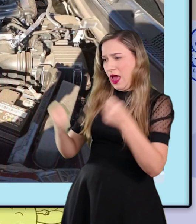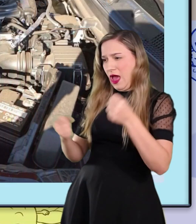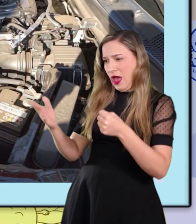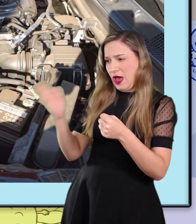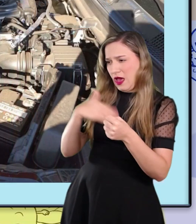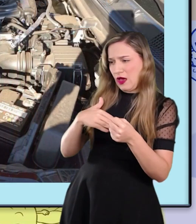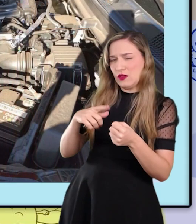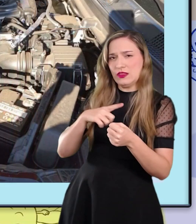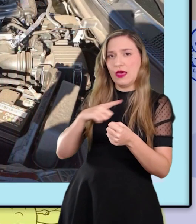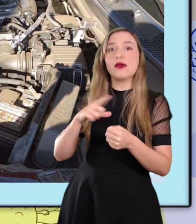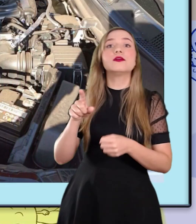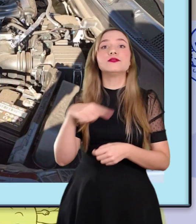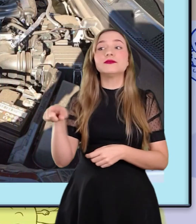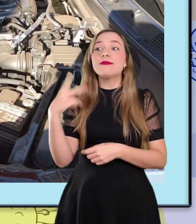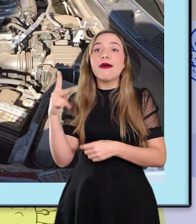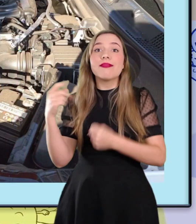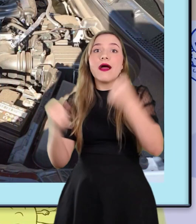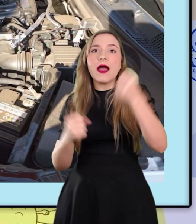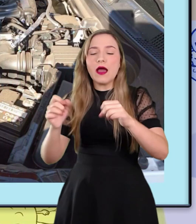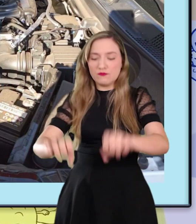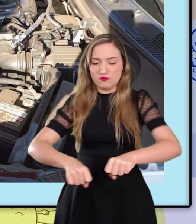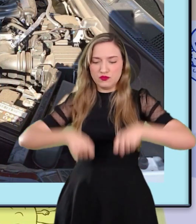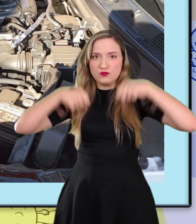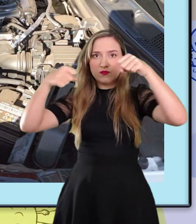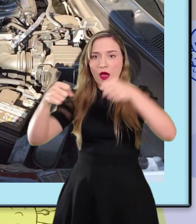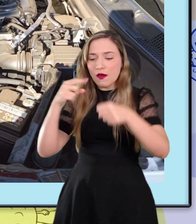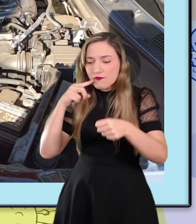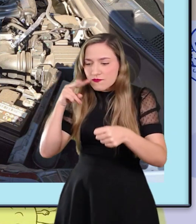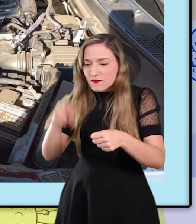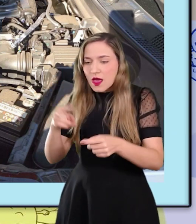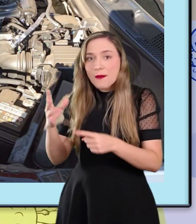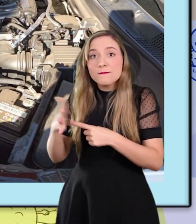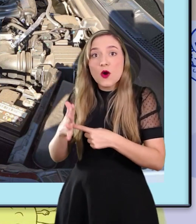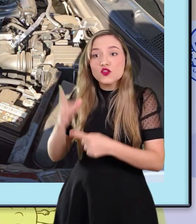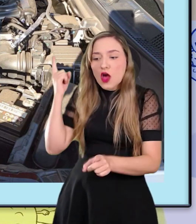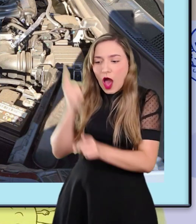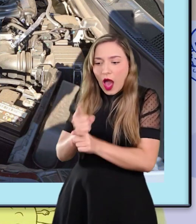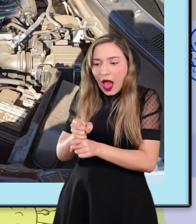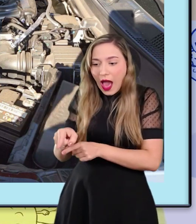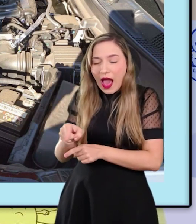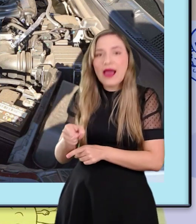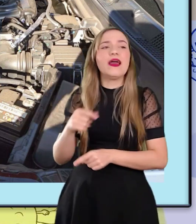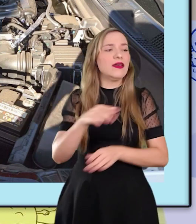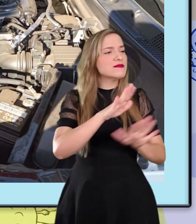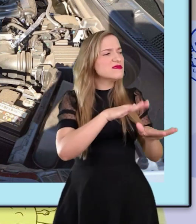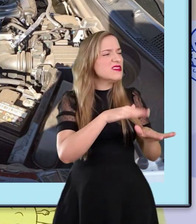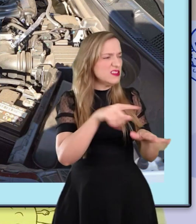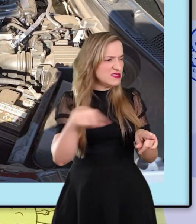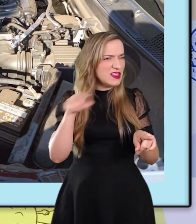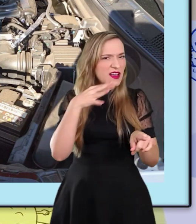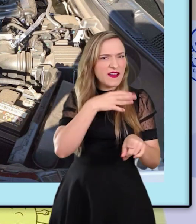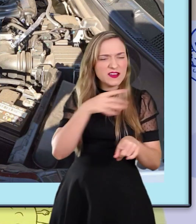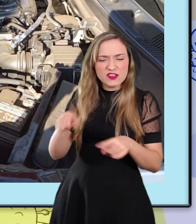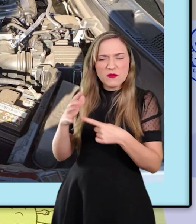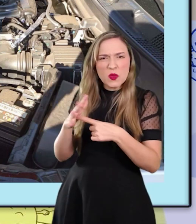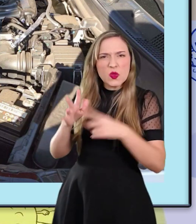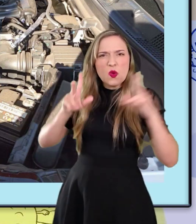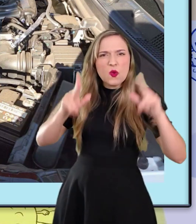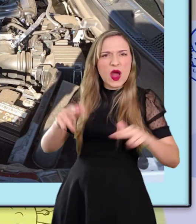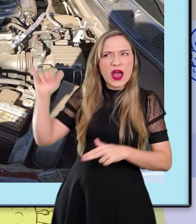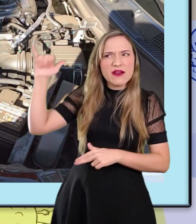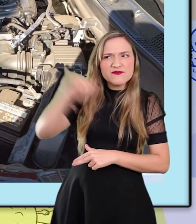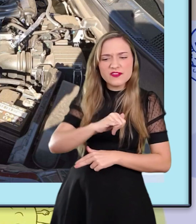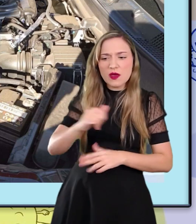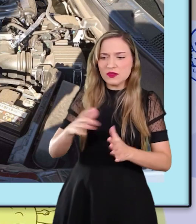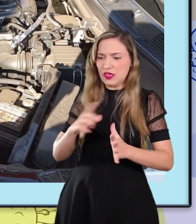da calçada. Abrimos o capô do carro. Ah, o motor! Mas será que o motor do avião é desse jeito?